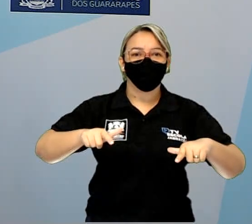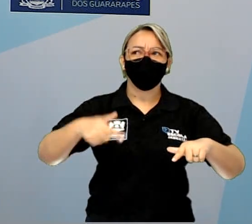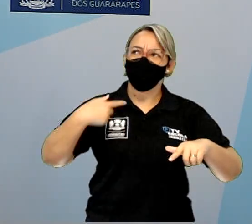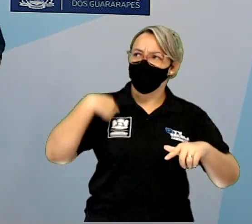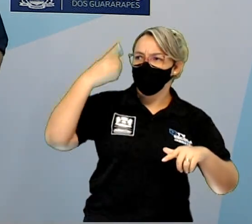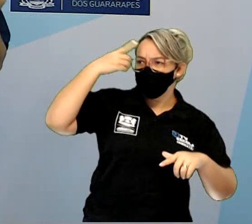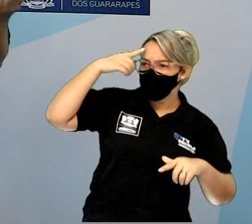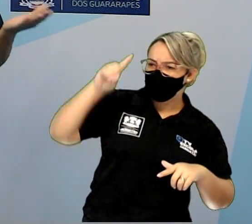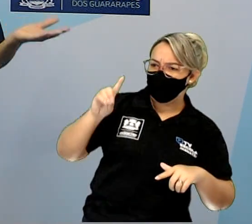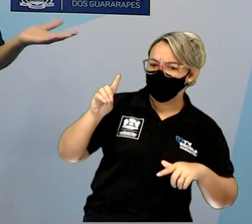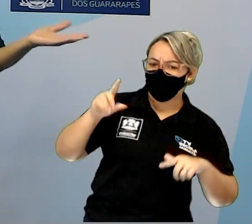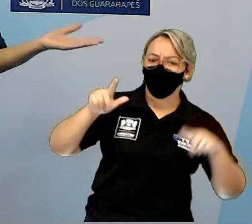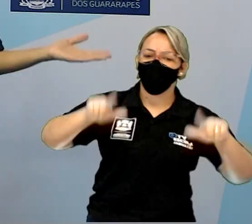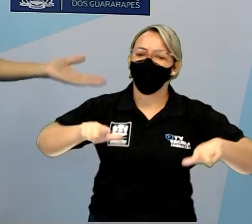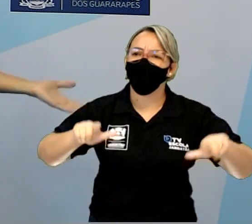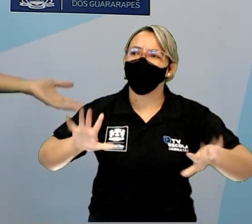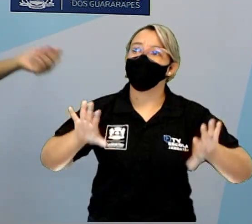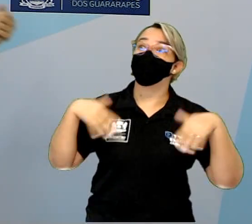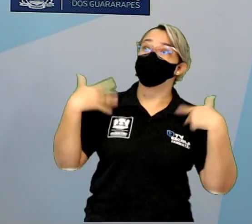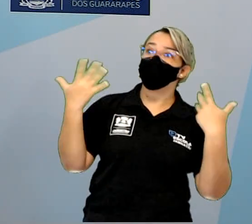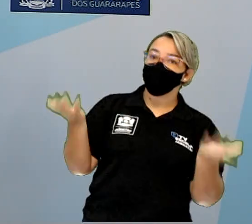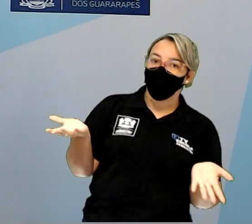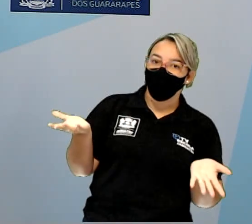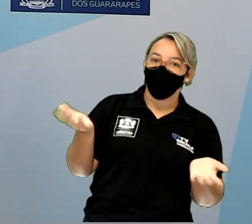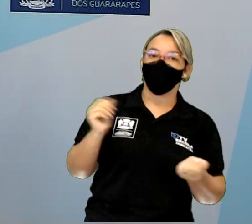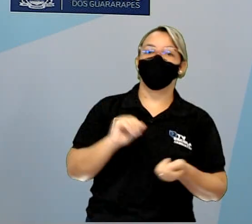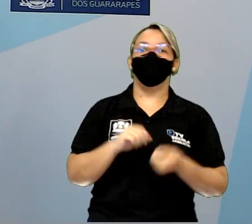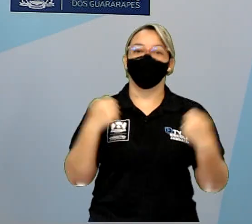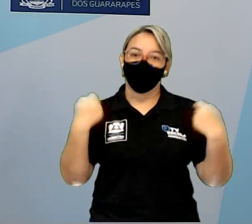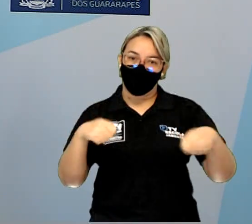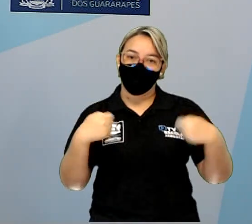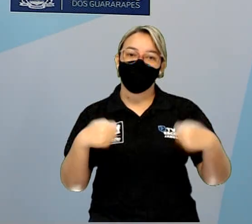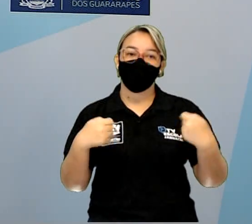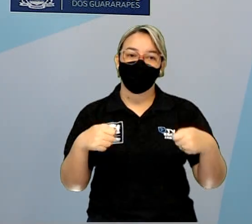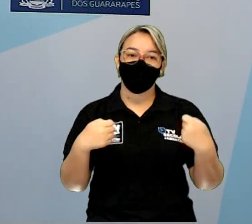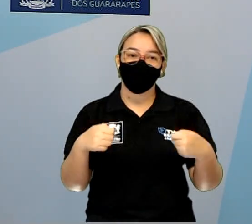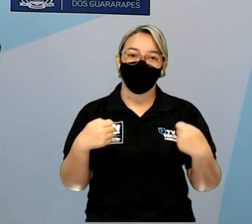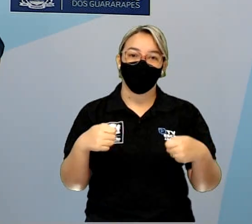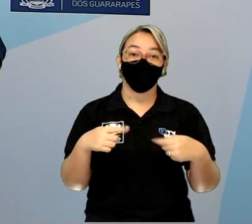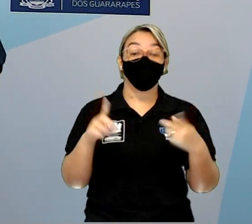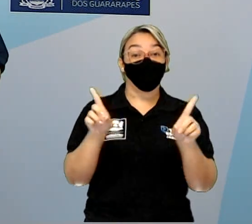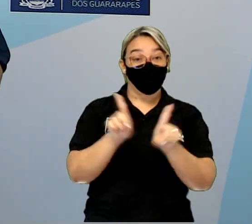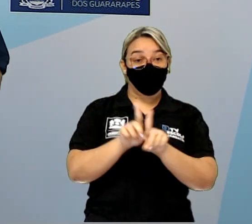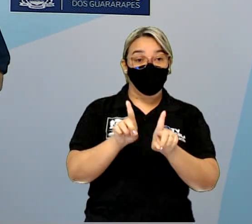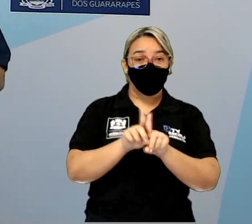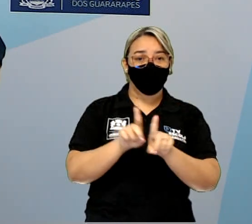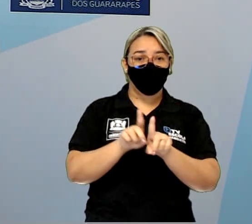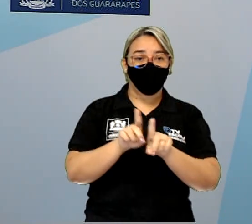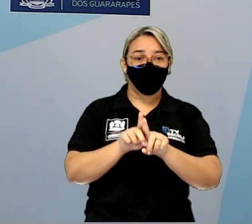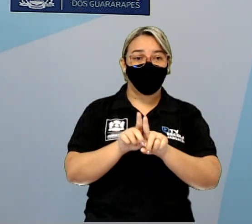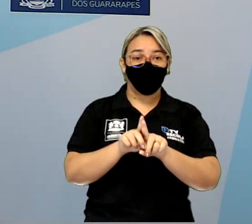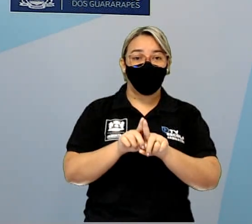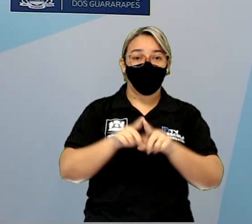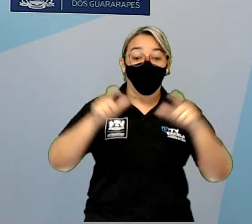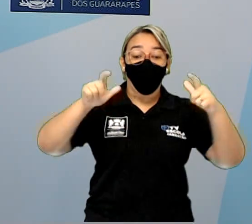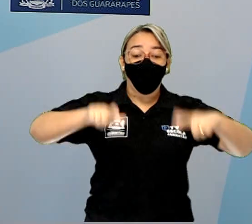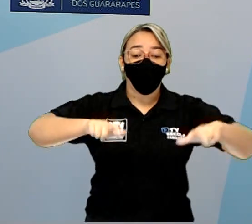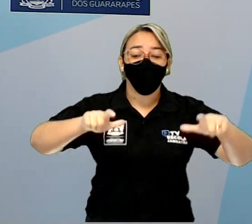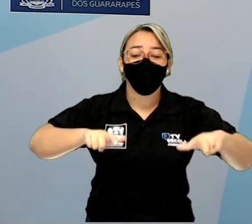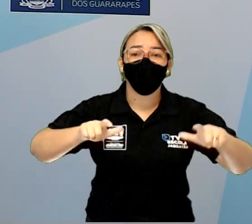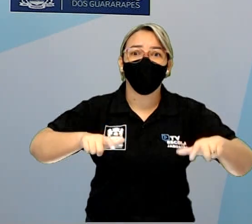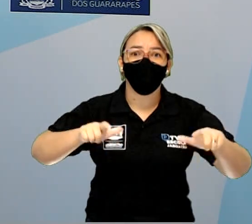mas eu não sei para onde ir. Então, não vai dar certo. No convite, tem que ter o local